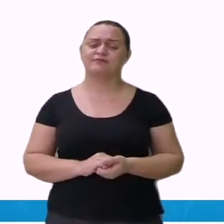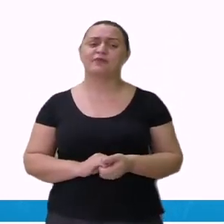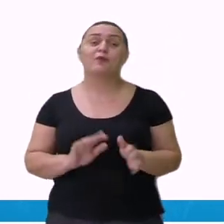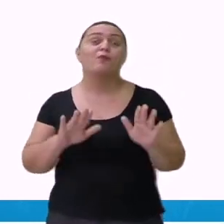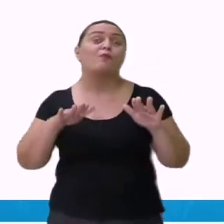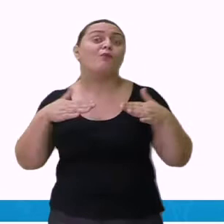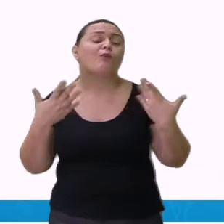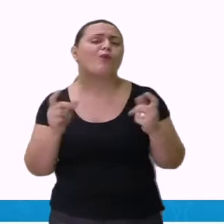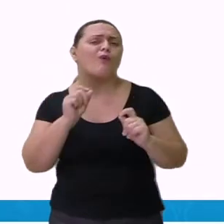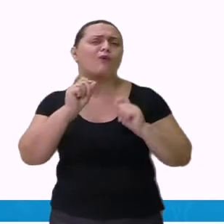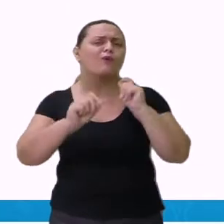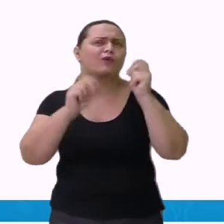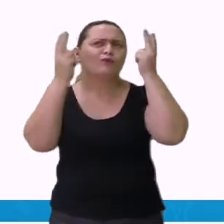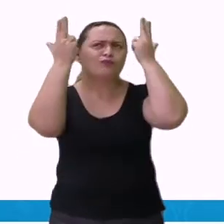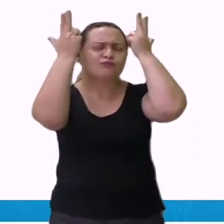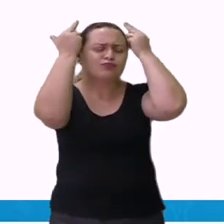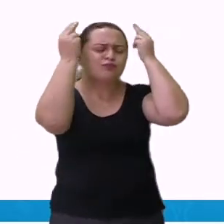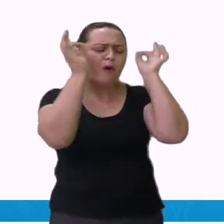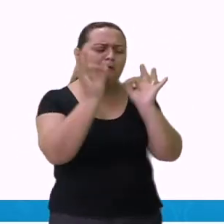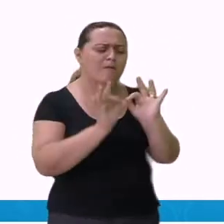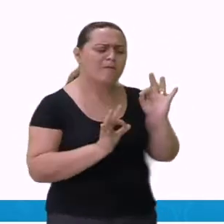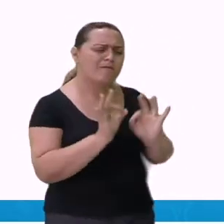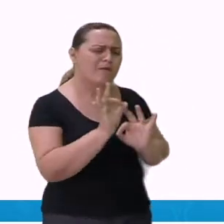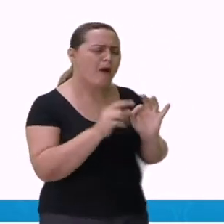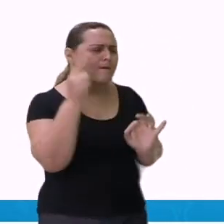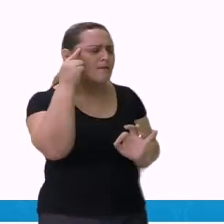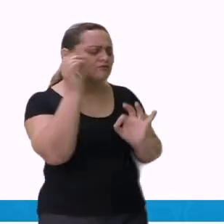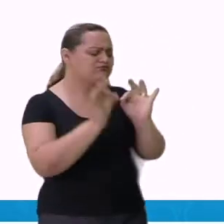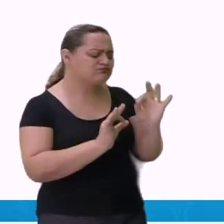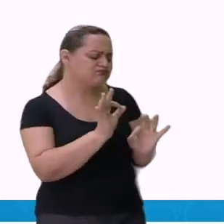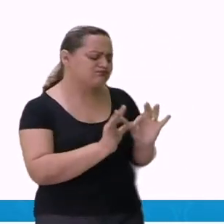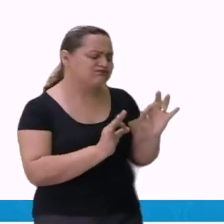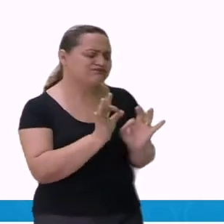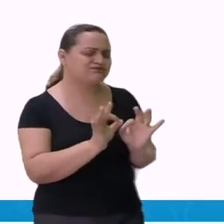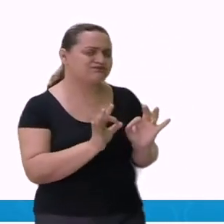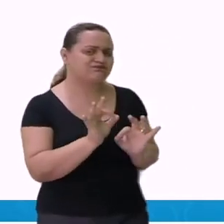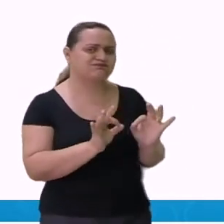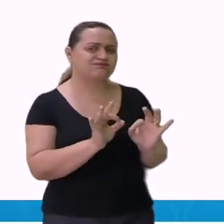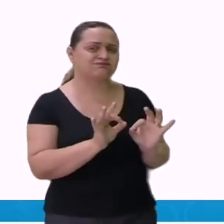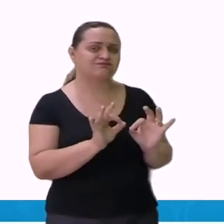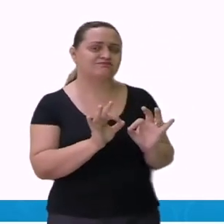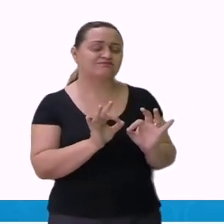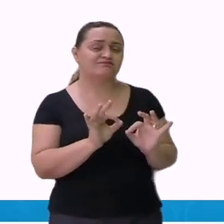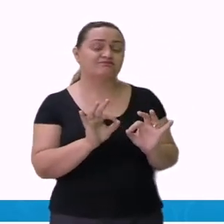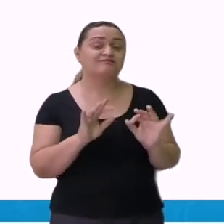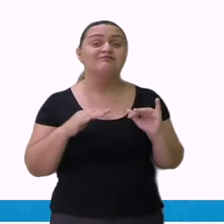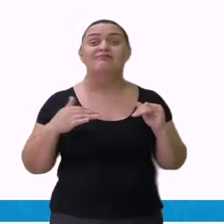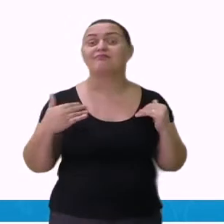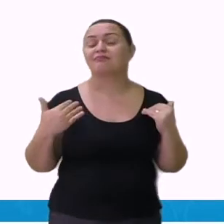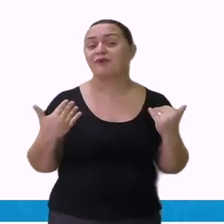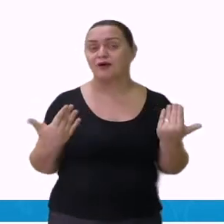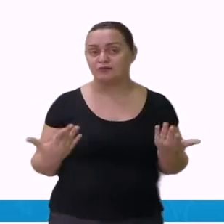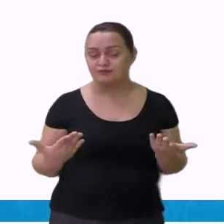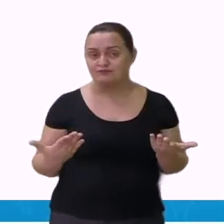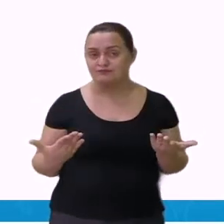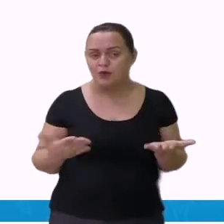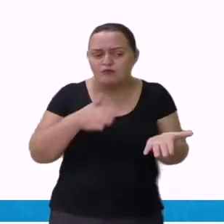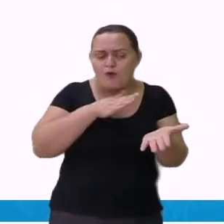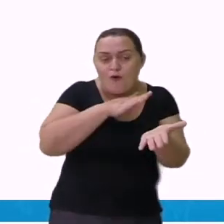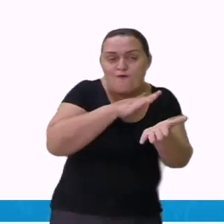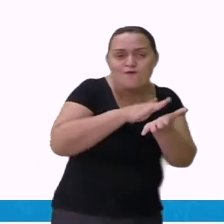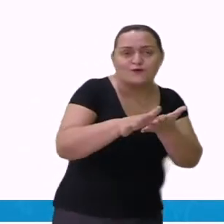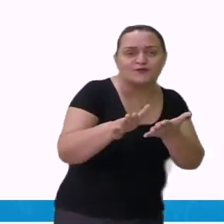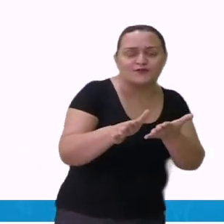plano que ele elaborou para poder fugir da onça?